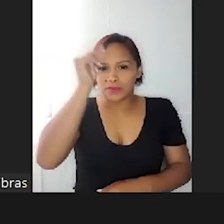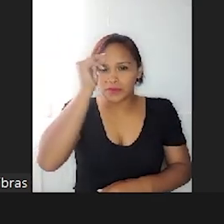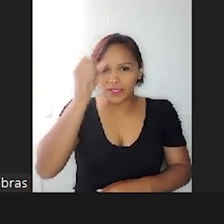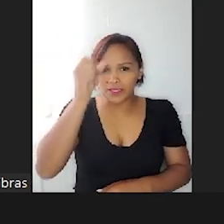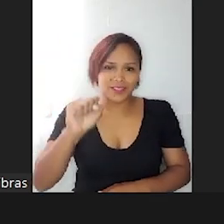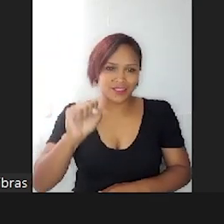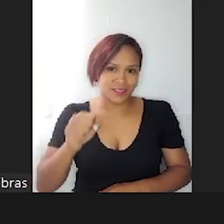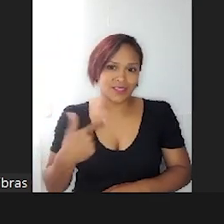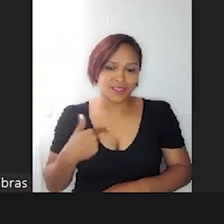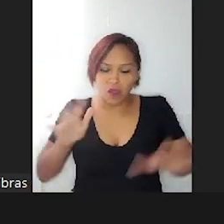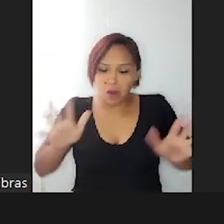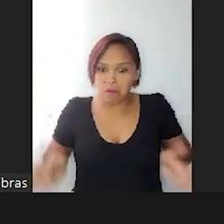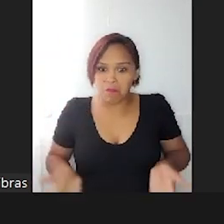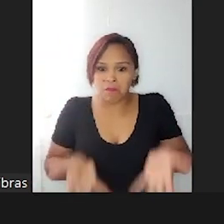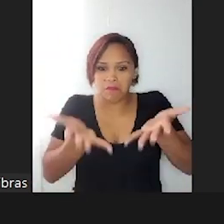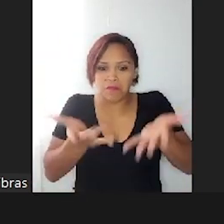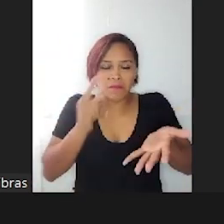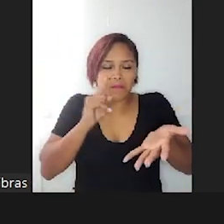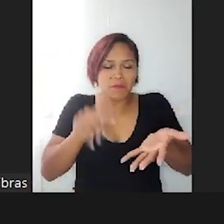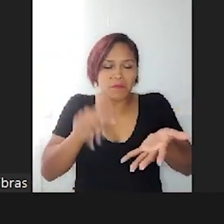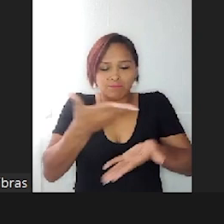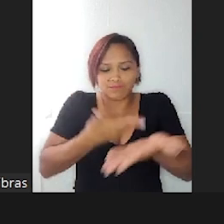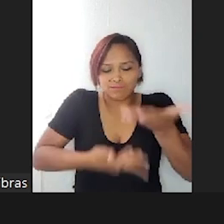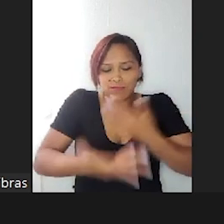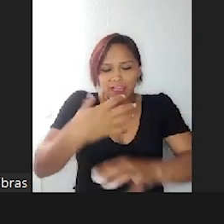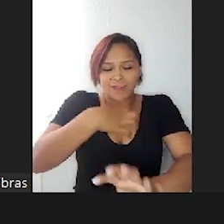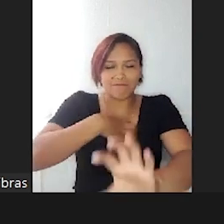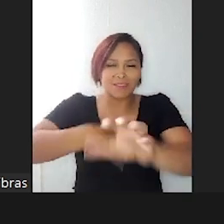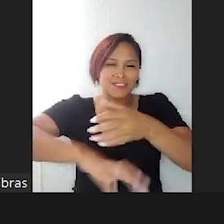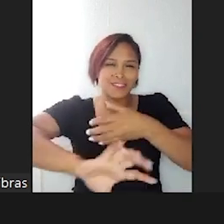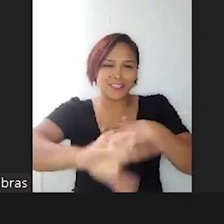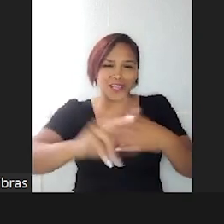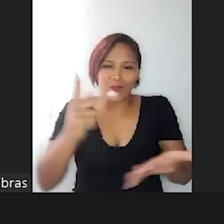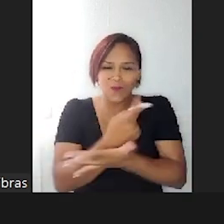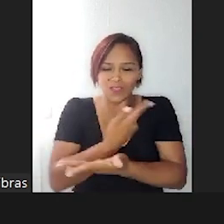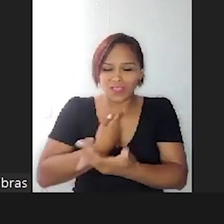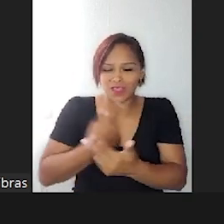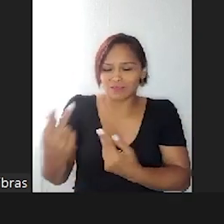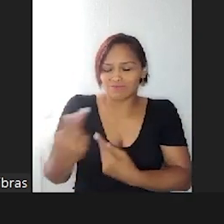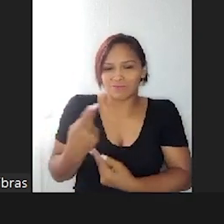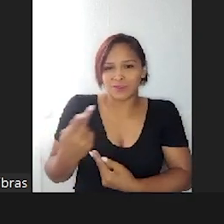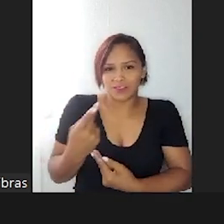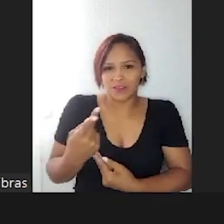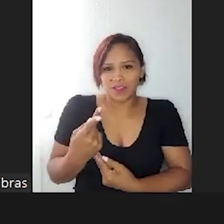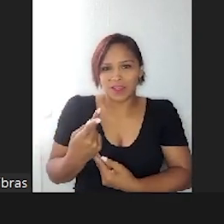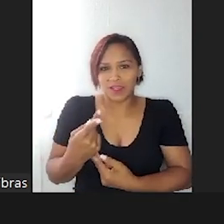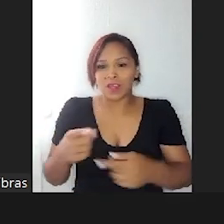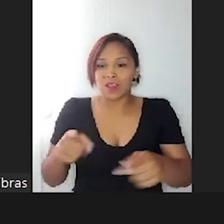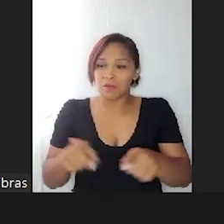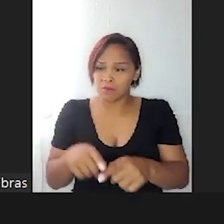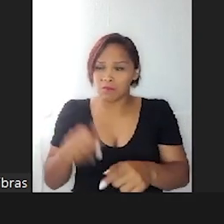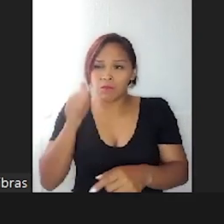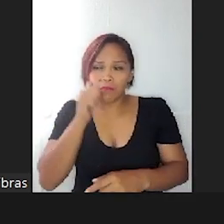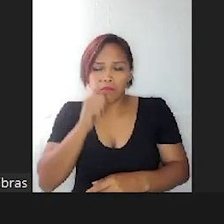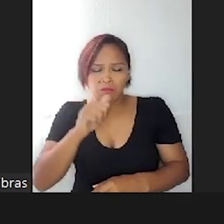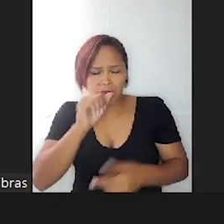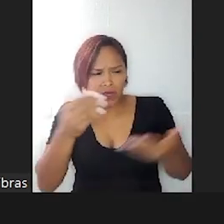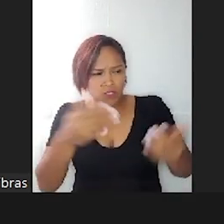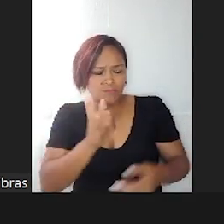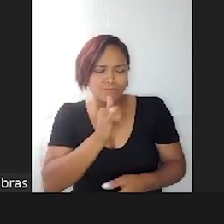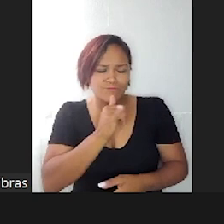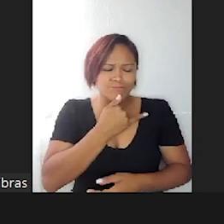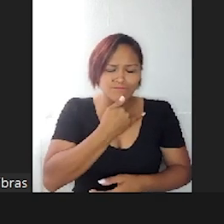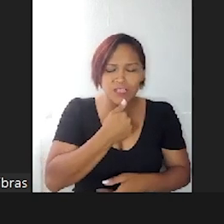promovem uma empatia. Puxa, a mamãe também está triste, a mamãe também não está bem